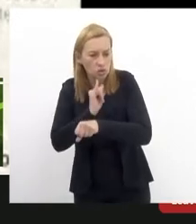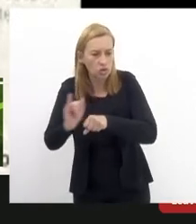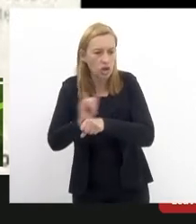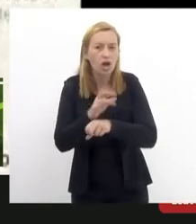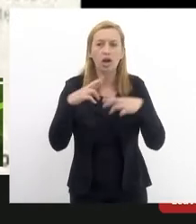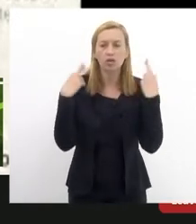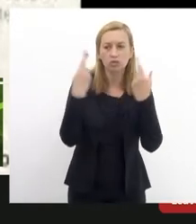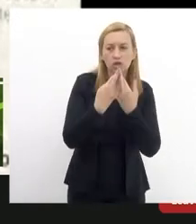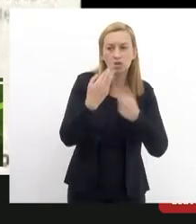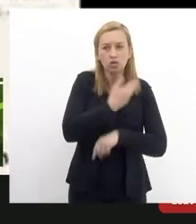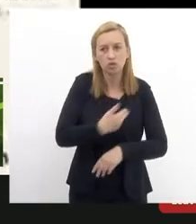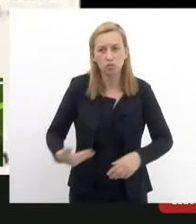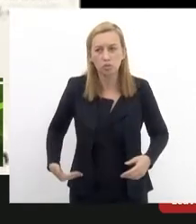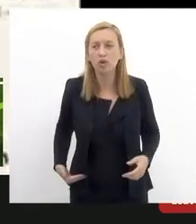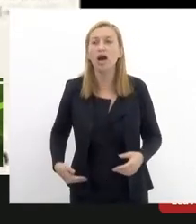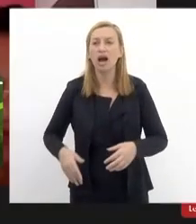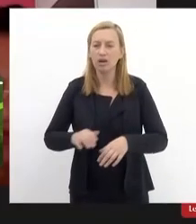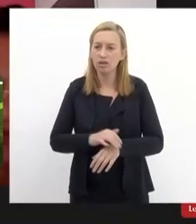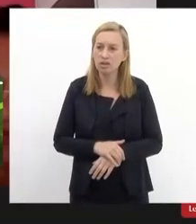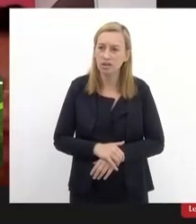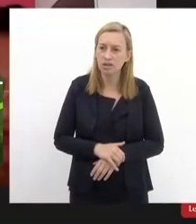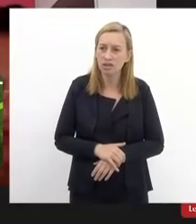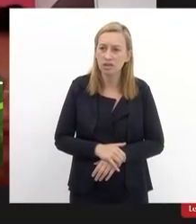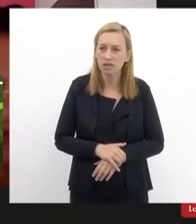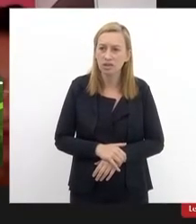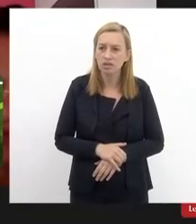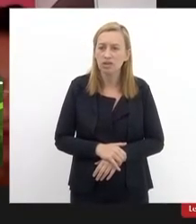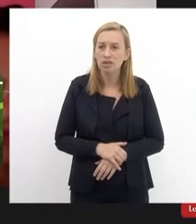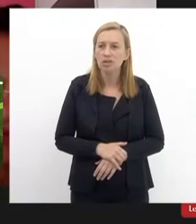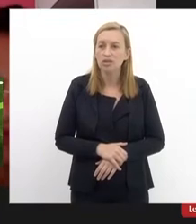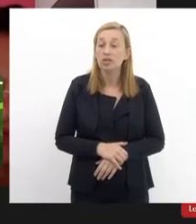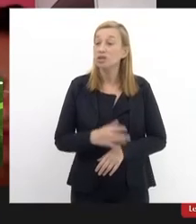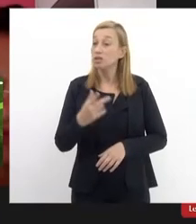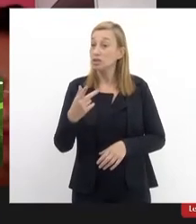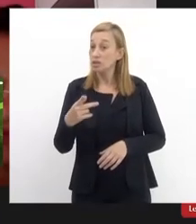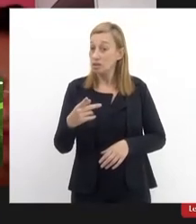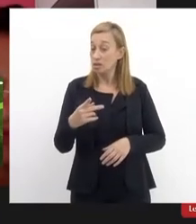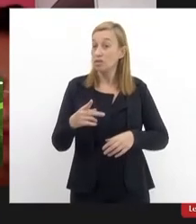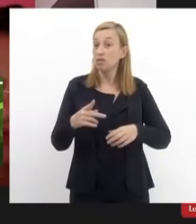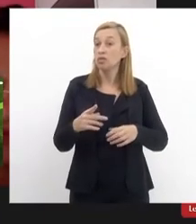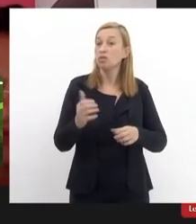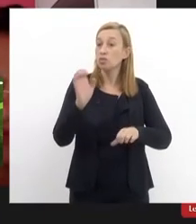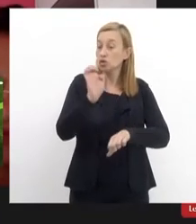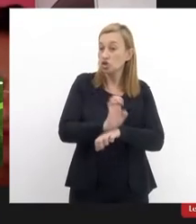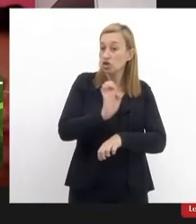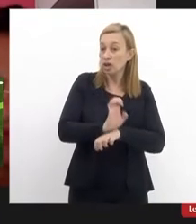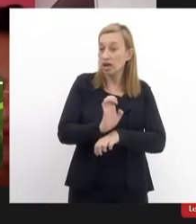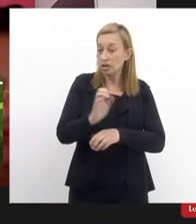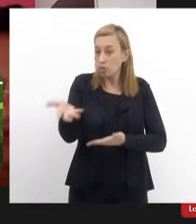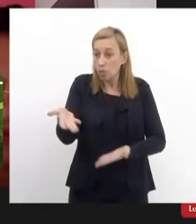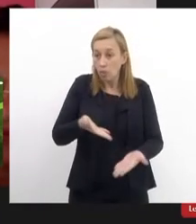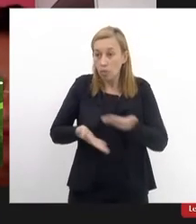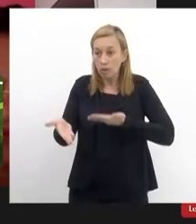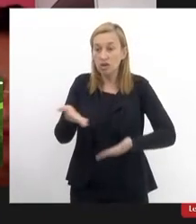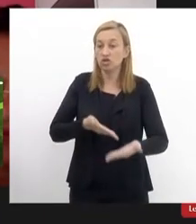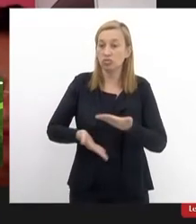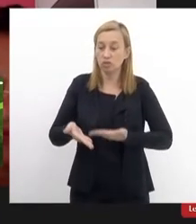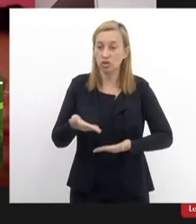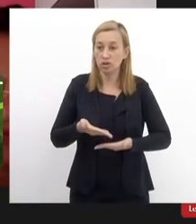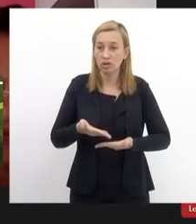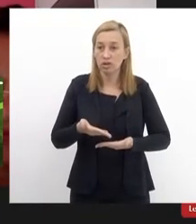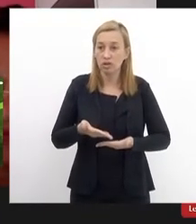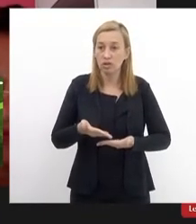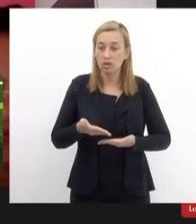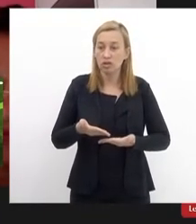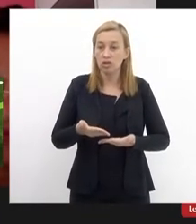terceira obtém sentença em prol da sua causa e o estado covardemente recorre o